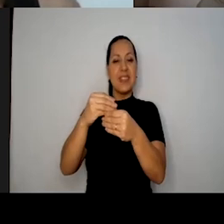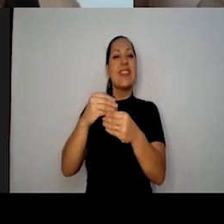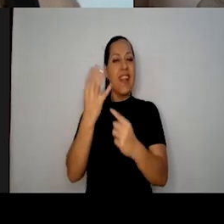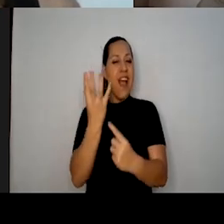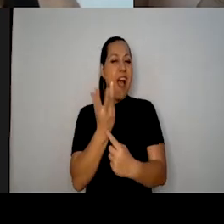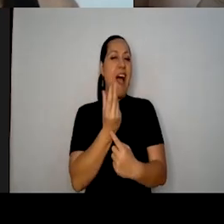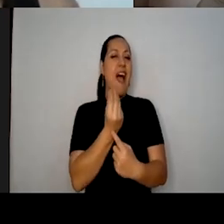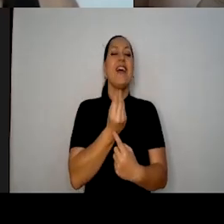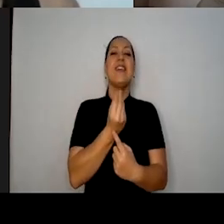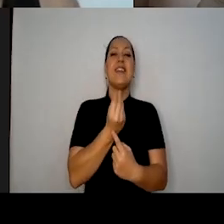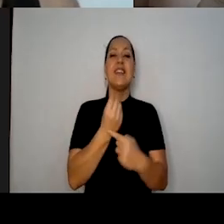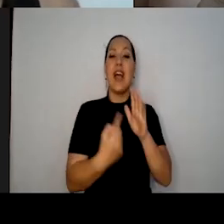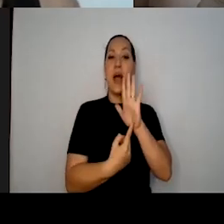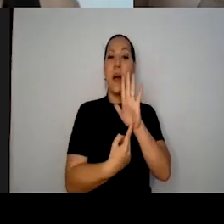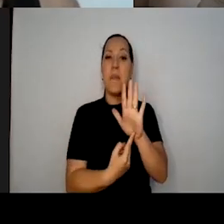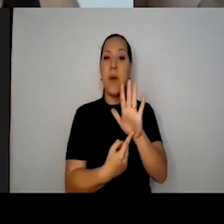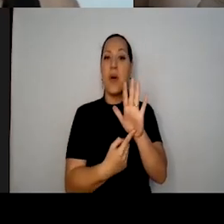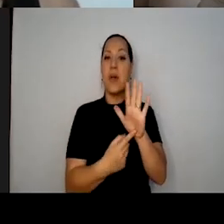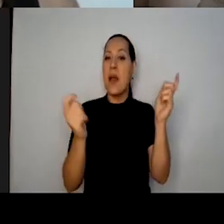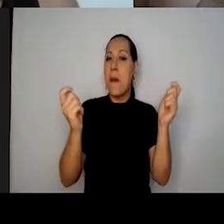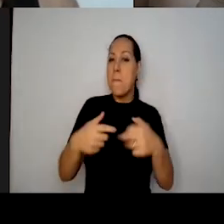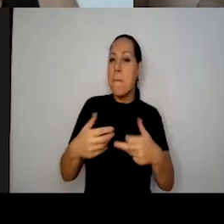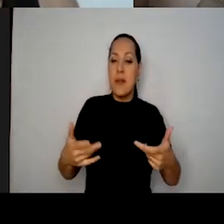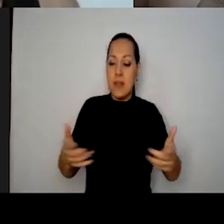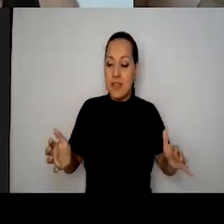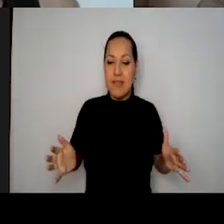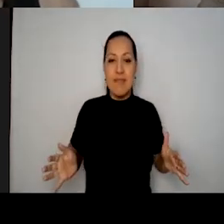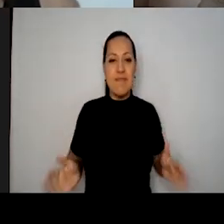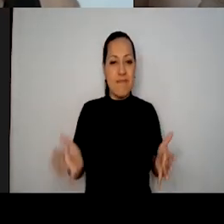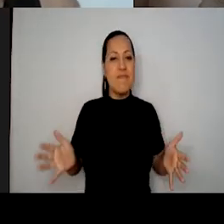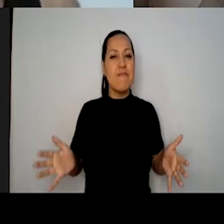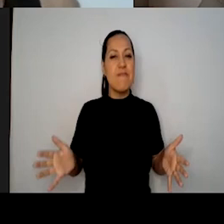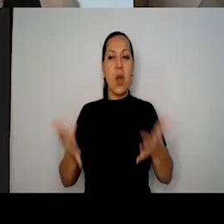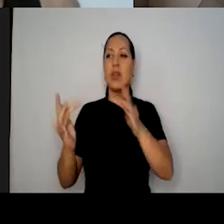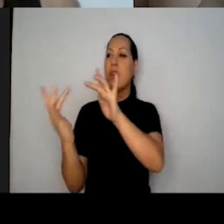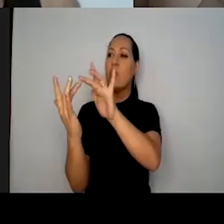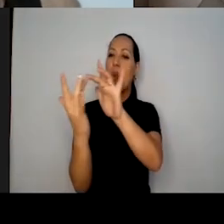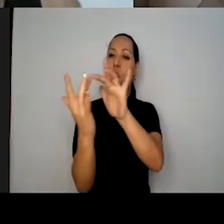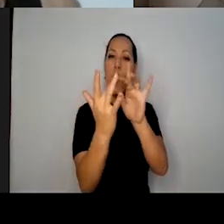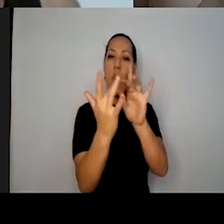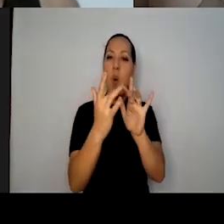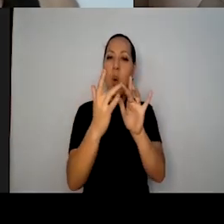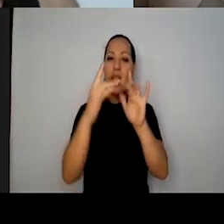possibilidade, ela impulsiona, a possibilidade do contato humano,